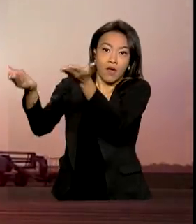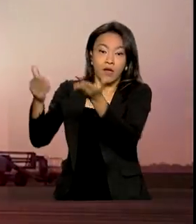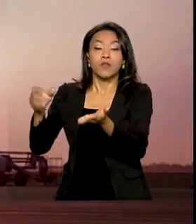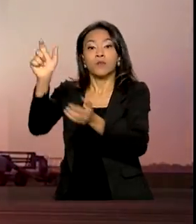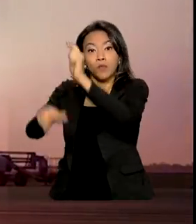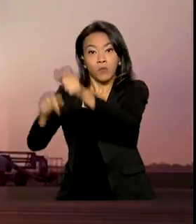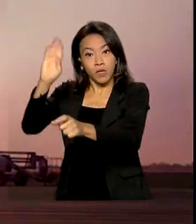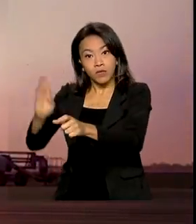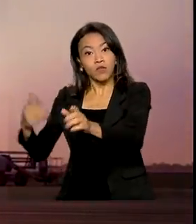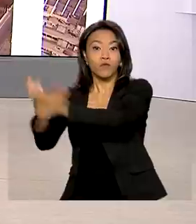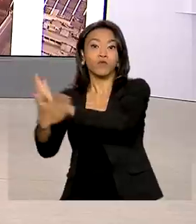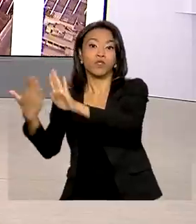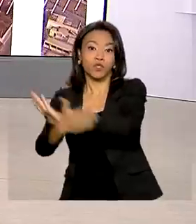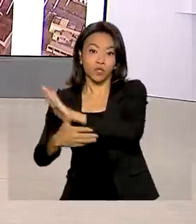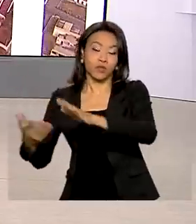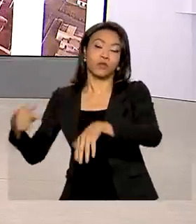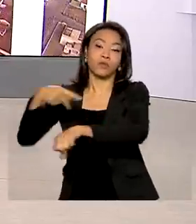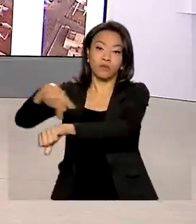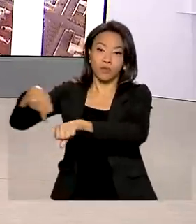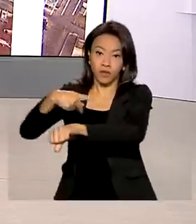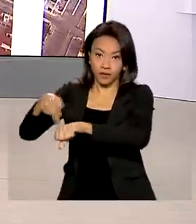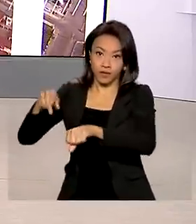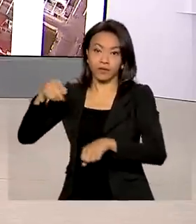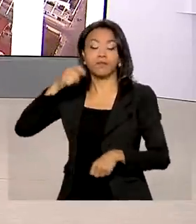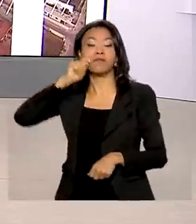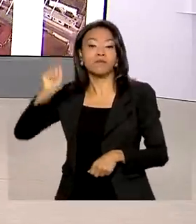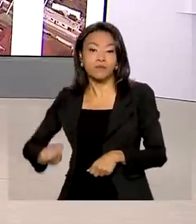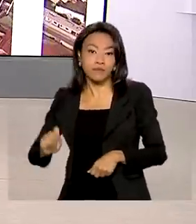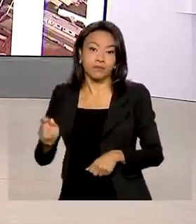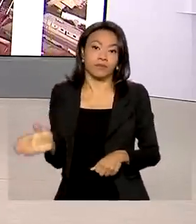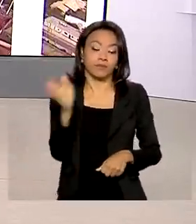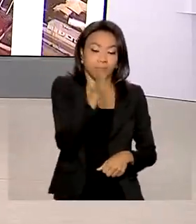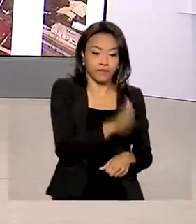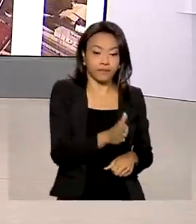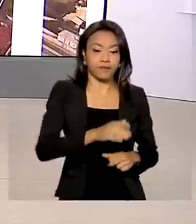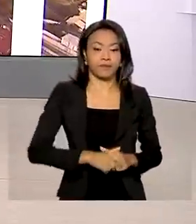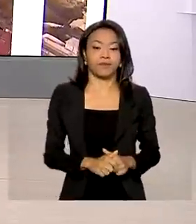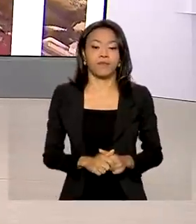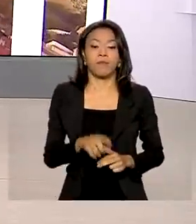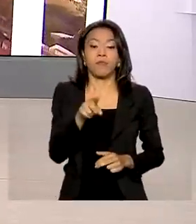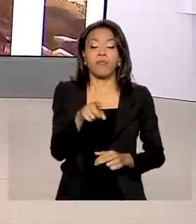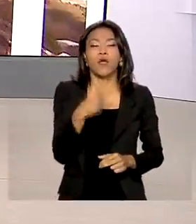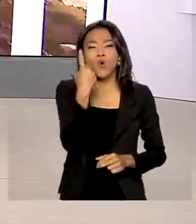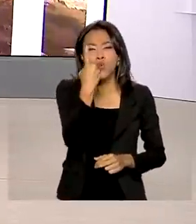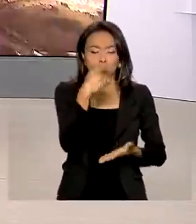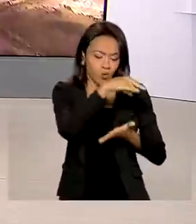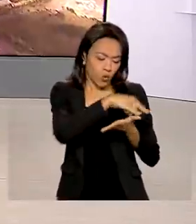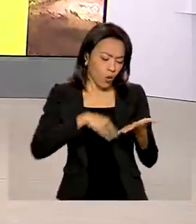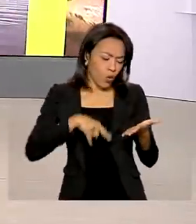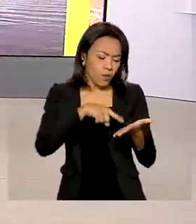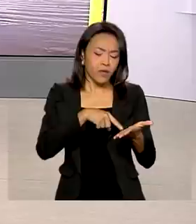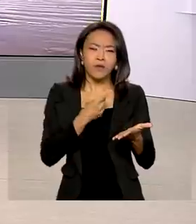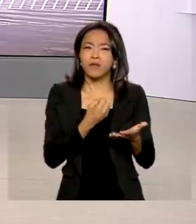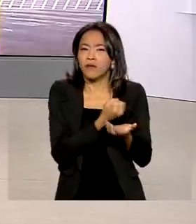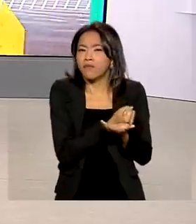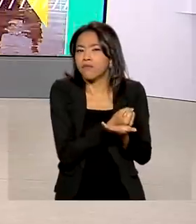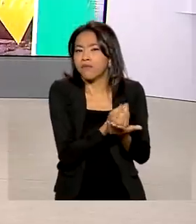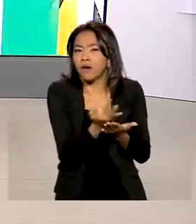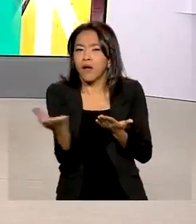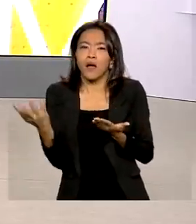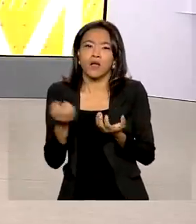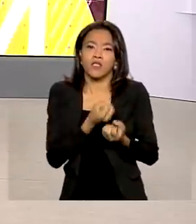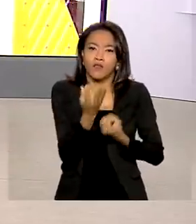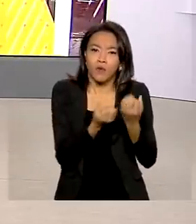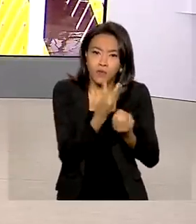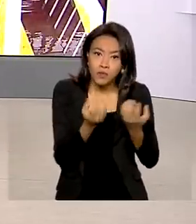fugiram da Ucrânia. Um documento único que reúne informações para familiares e pacientes com